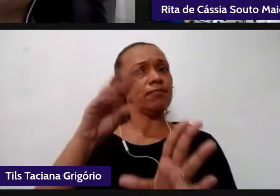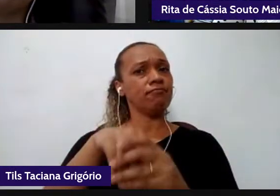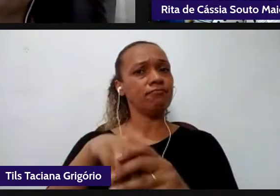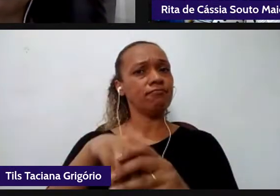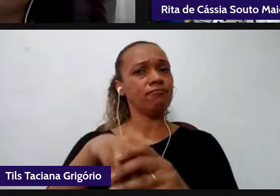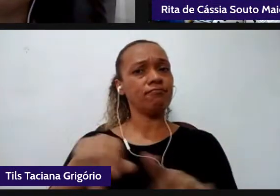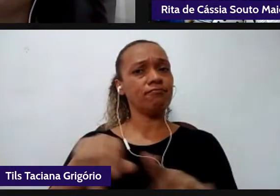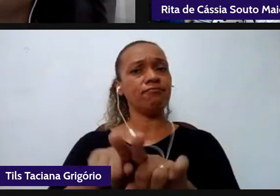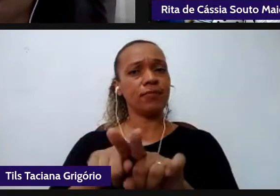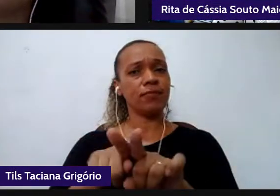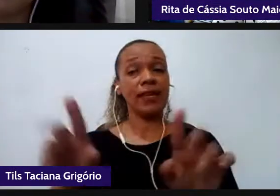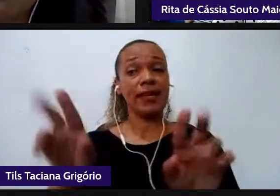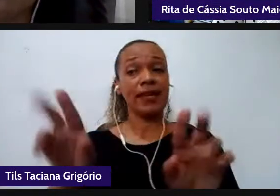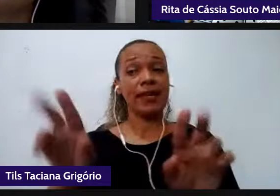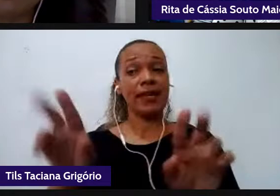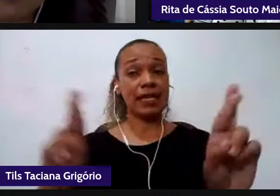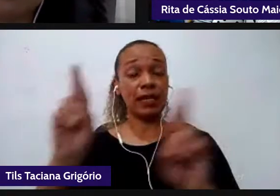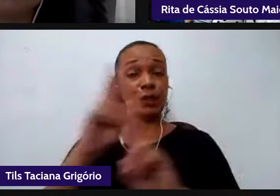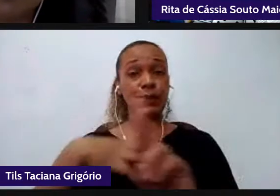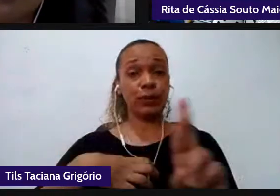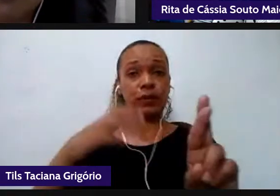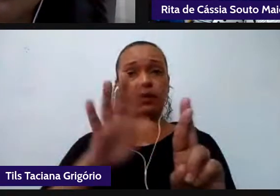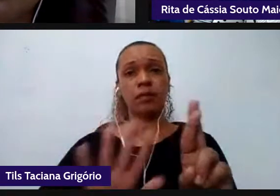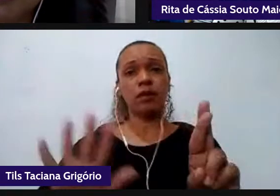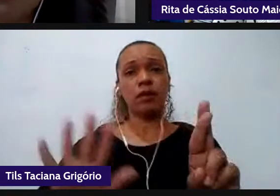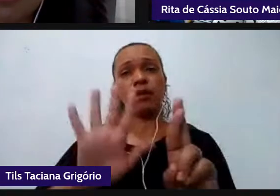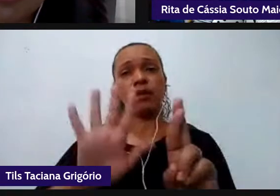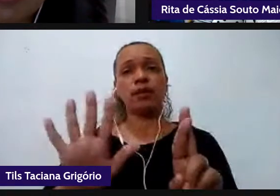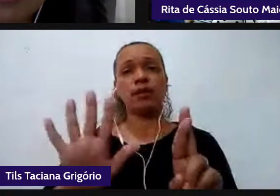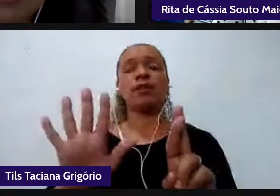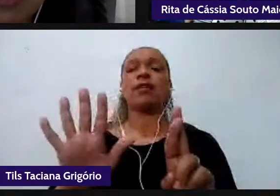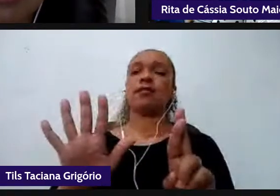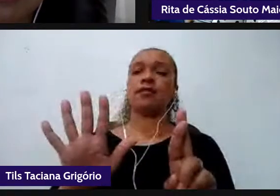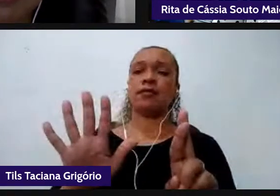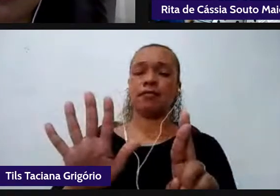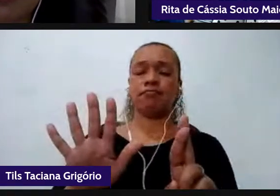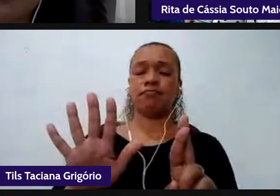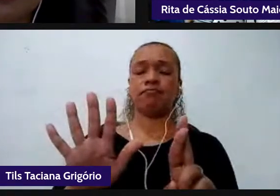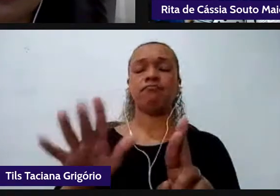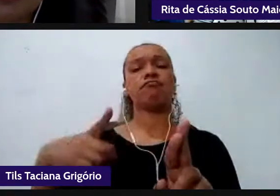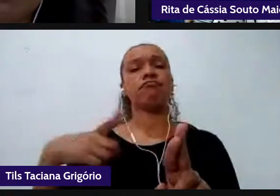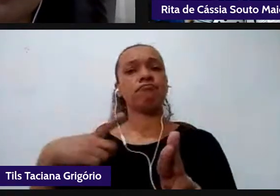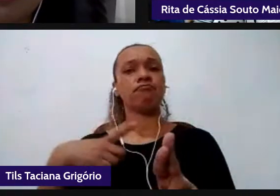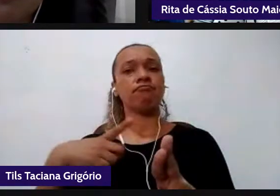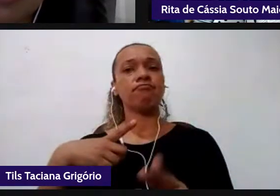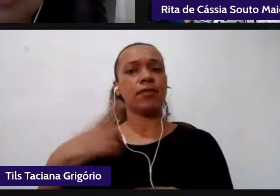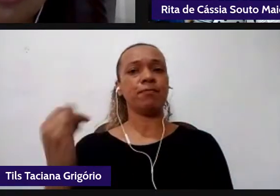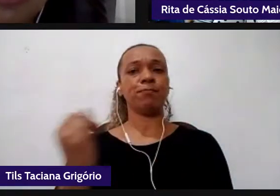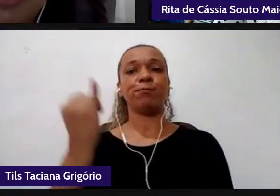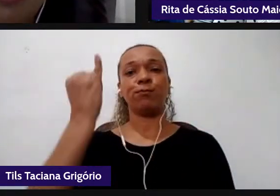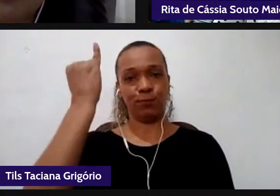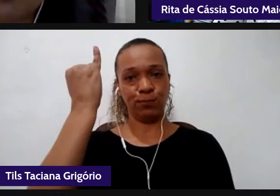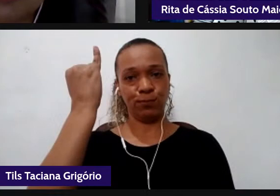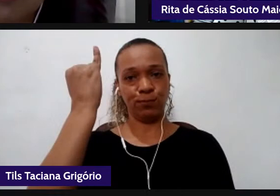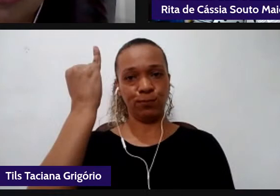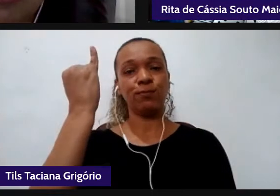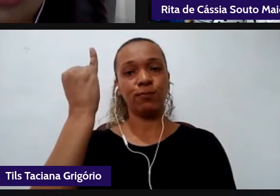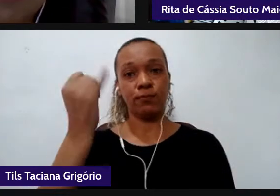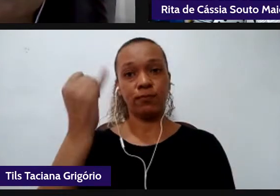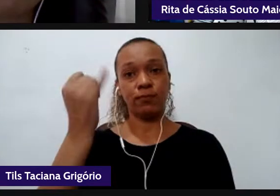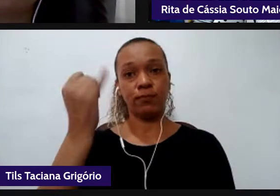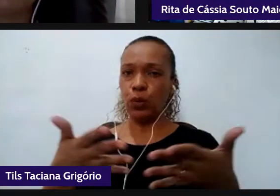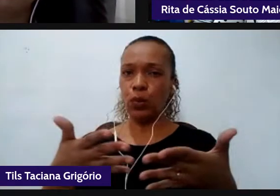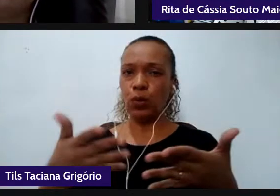multissemióticas ou semióticas elas são extremamente necessárias então hoje nós temos uma diversidade de linguagens que